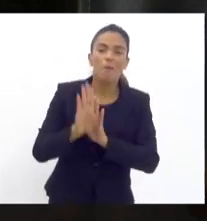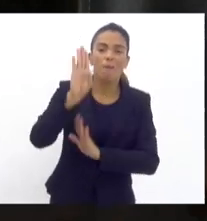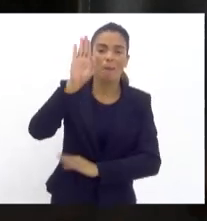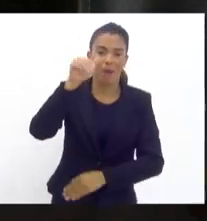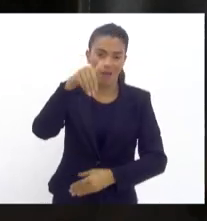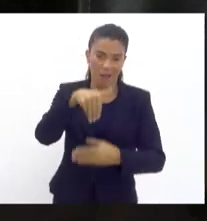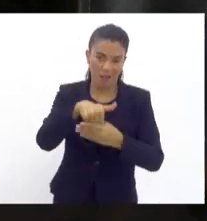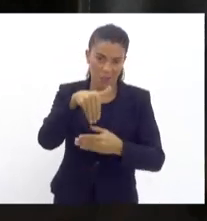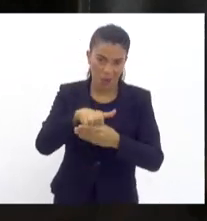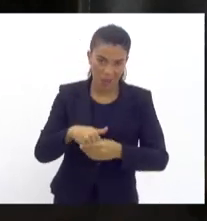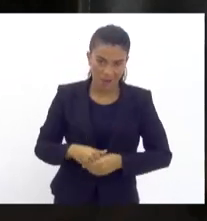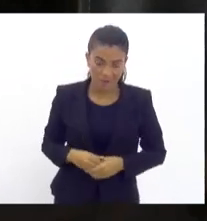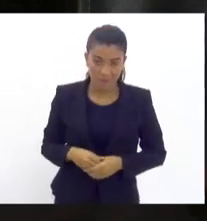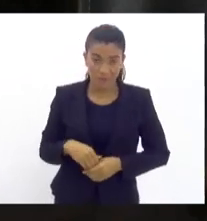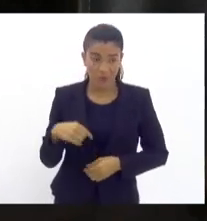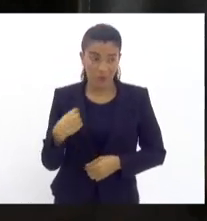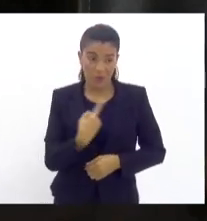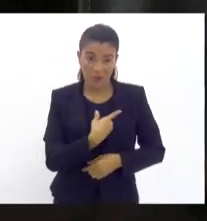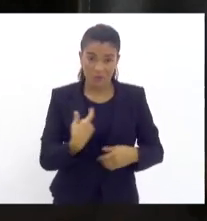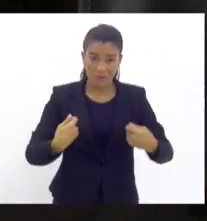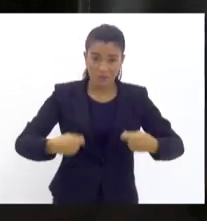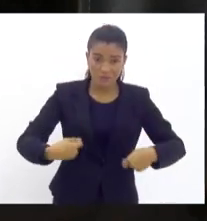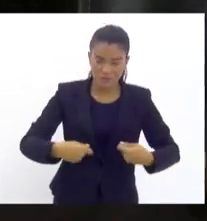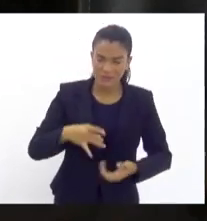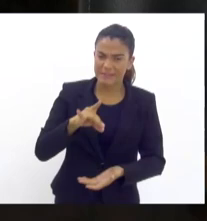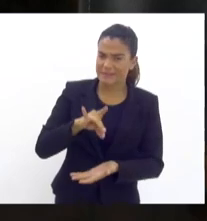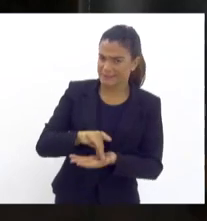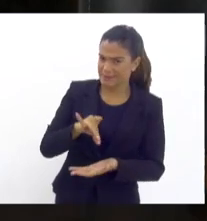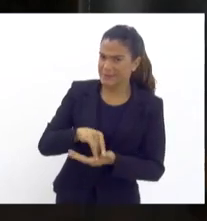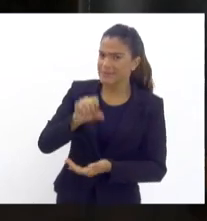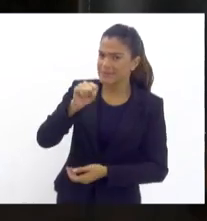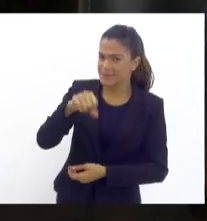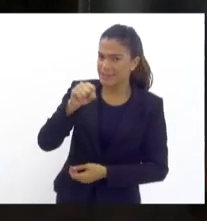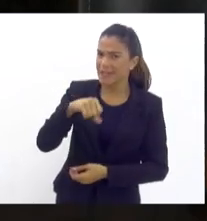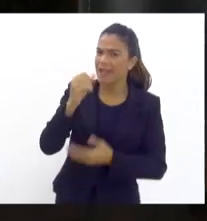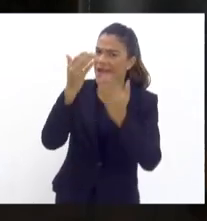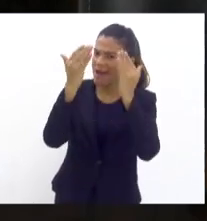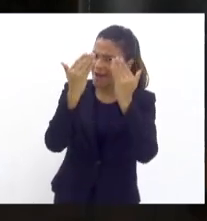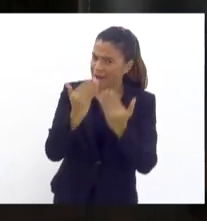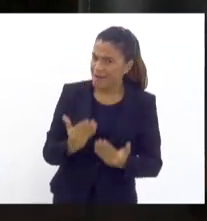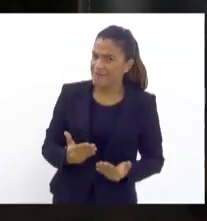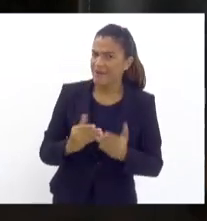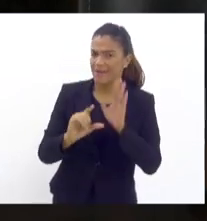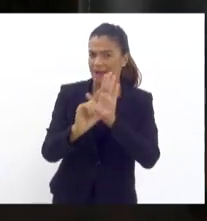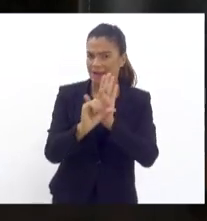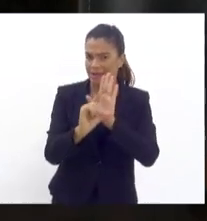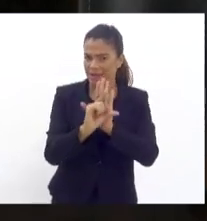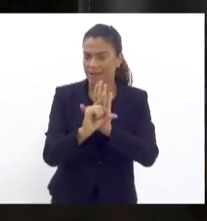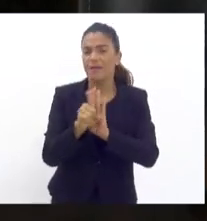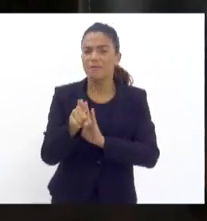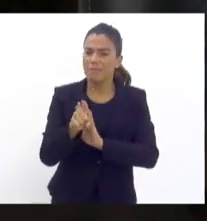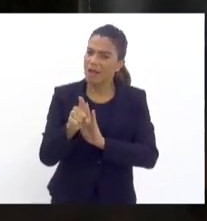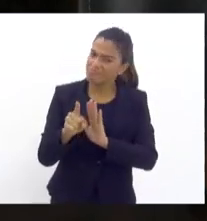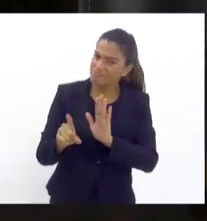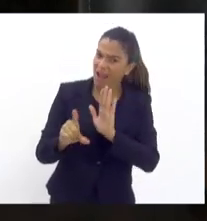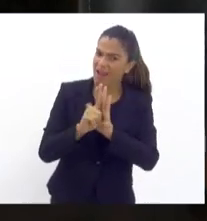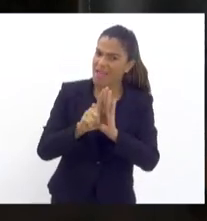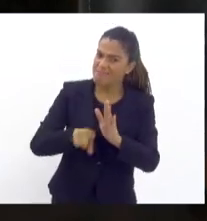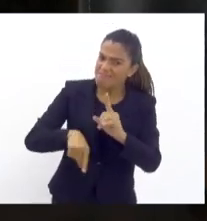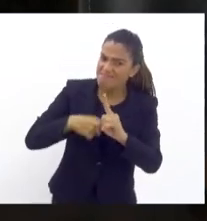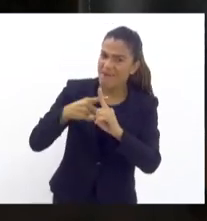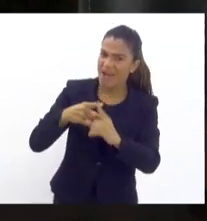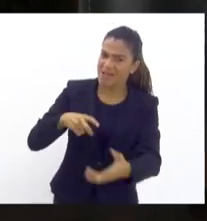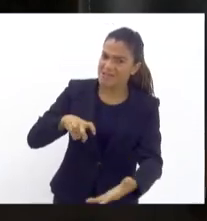Nós realmente precisamos sim, rever nossas leis para torná-las mais punitivas,